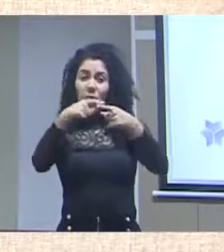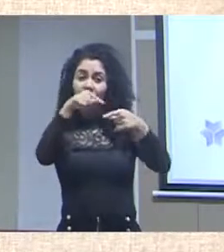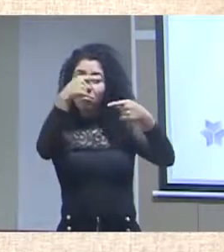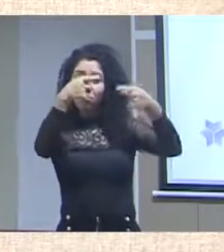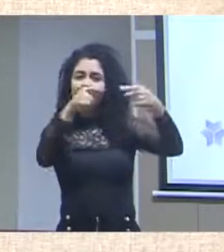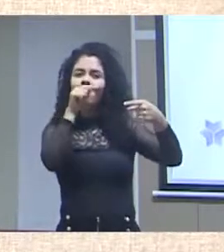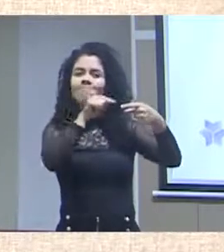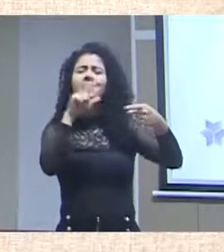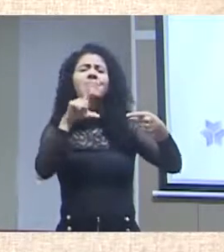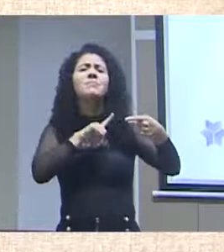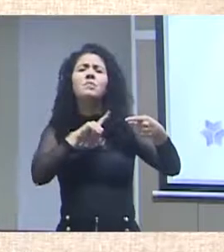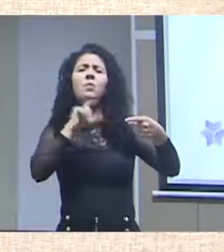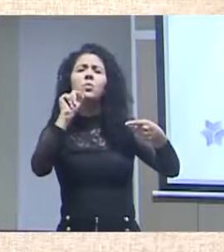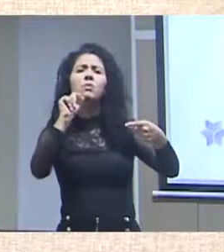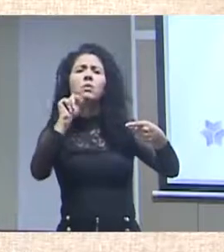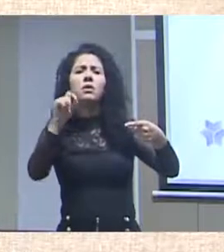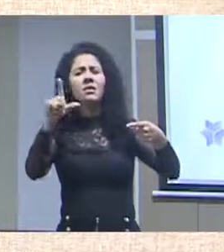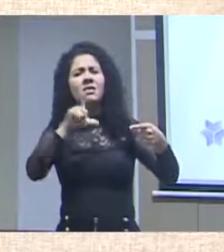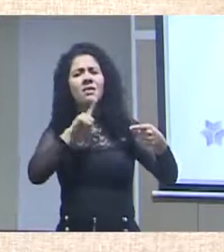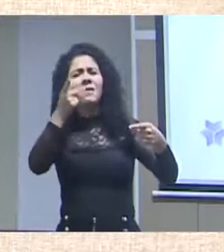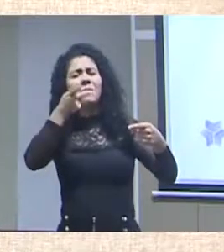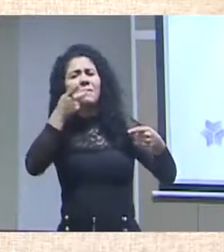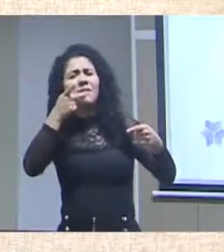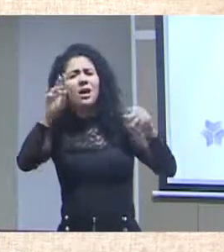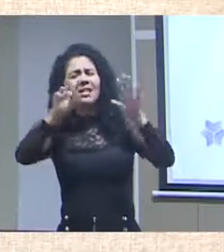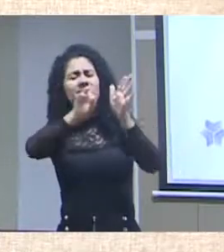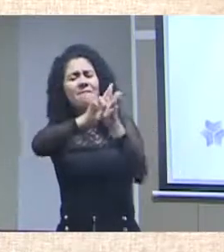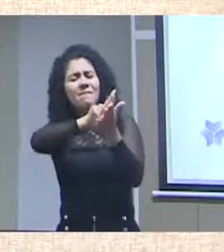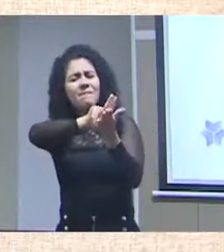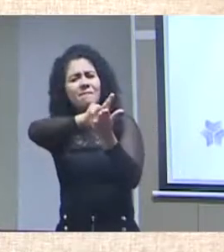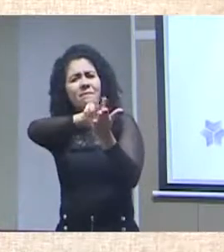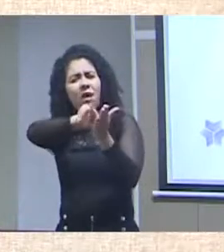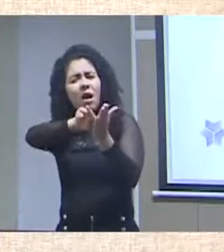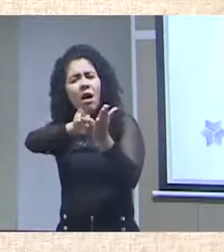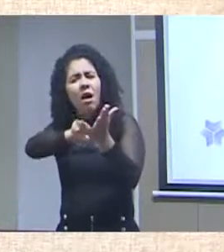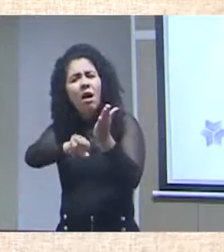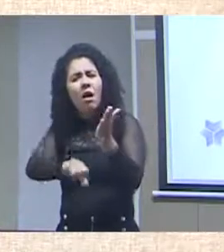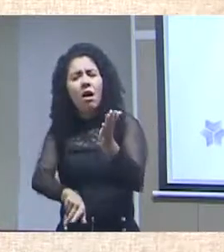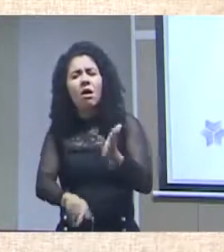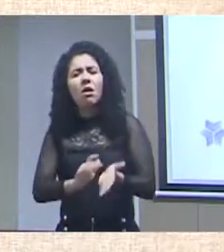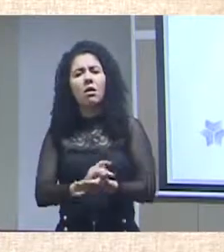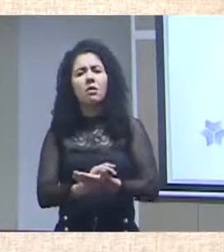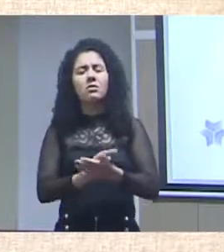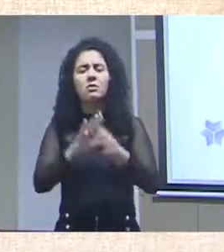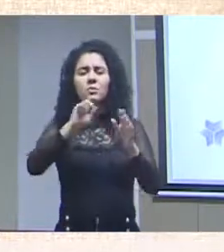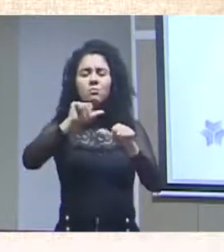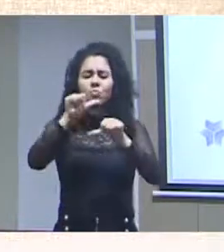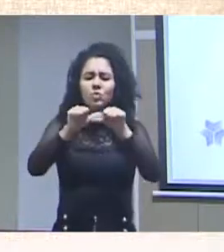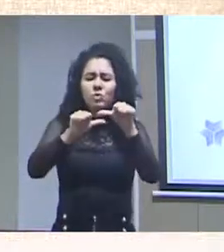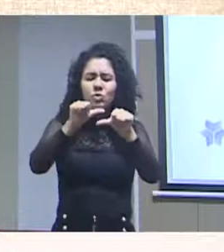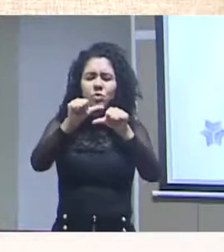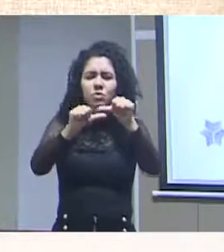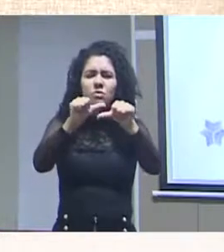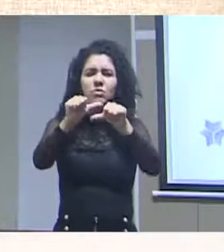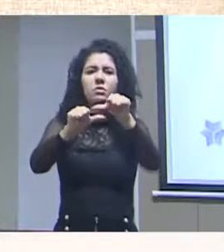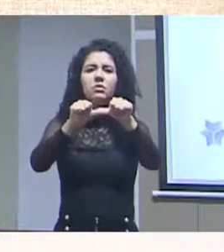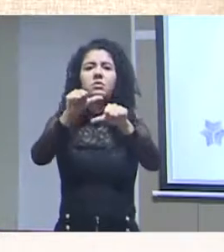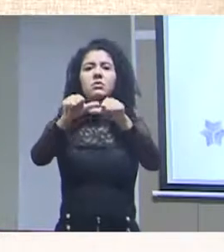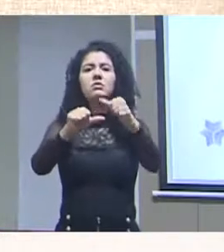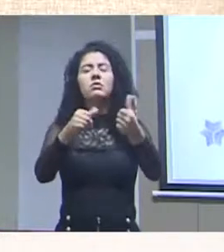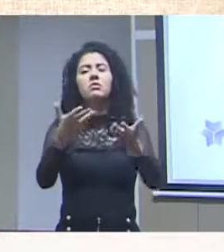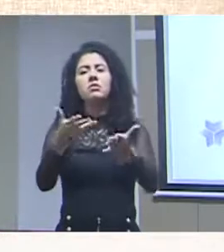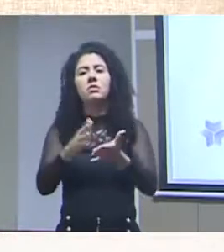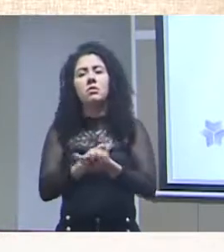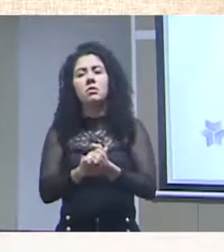discussão, ela tem, ela toca em várias, ela requer, vamos dizer assim, mudanças de